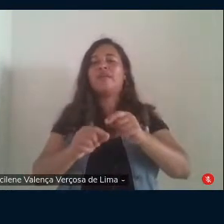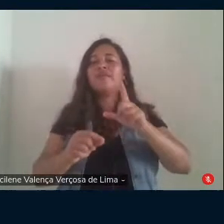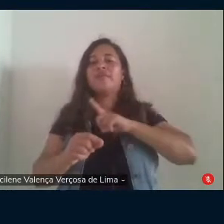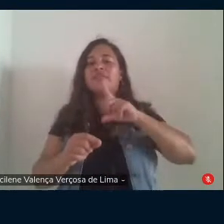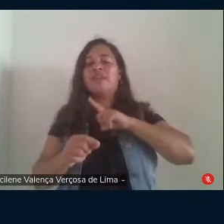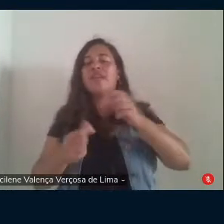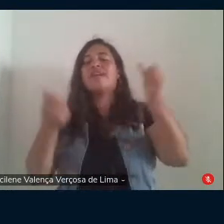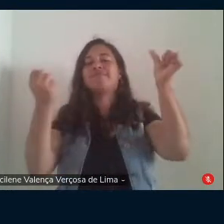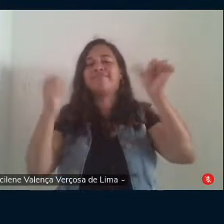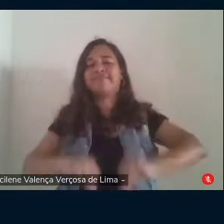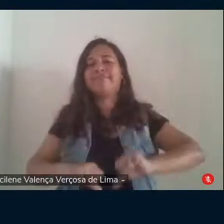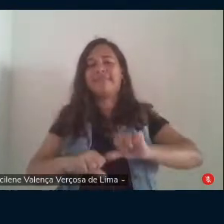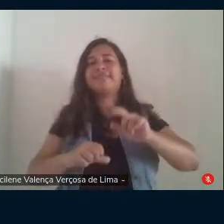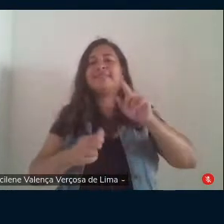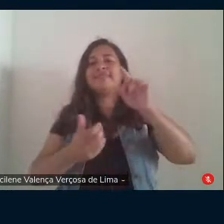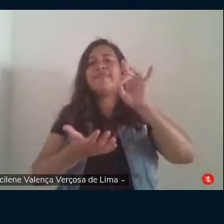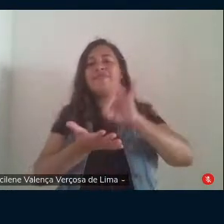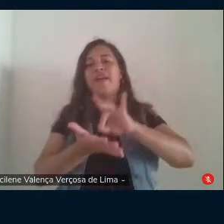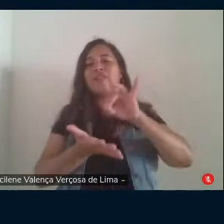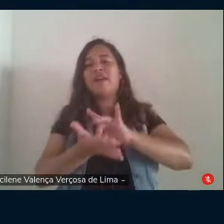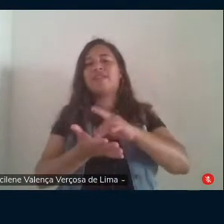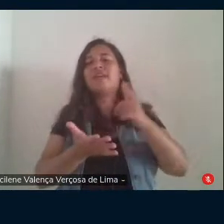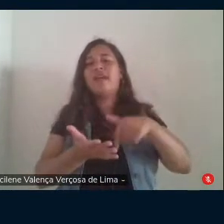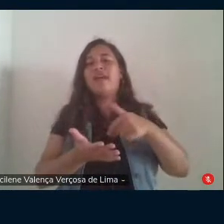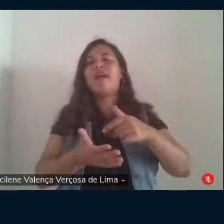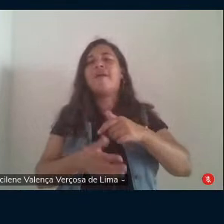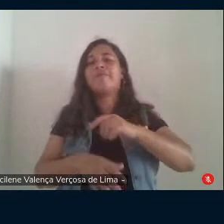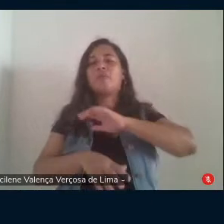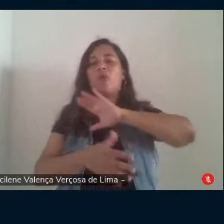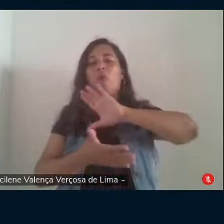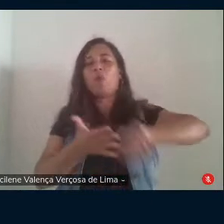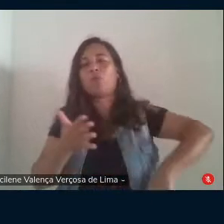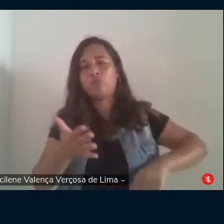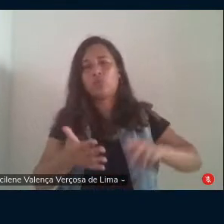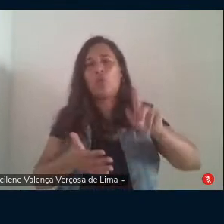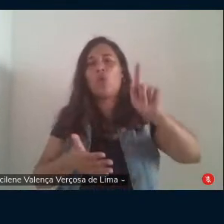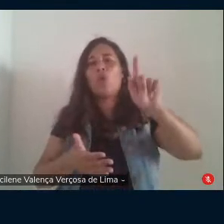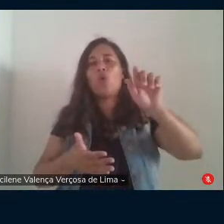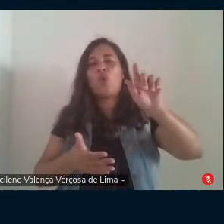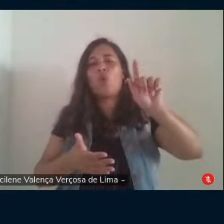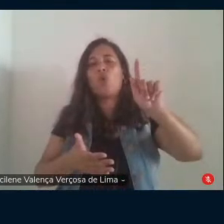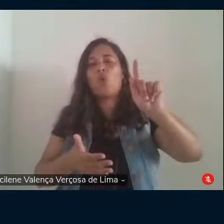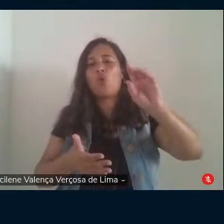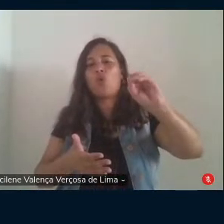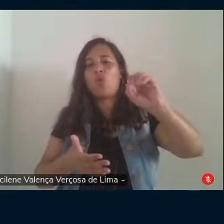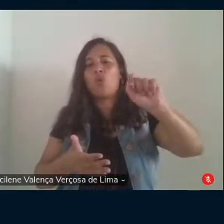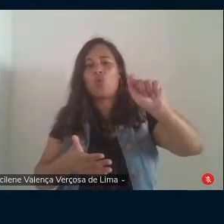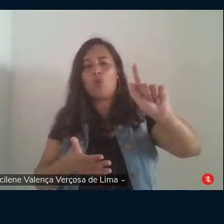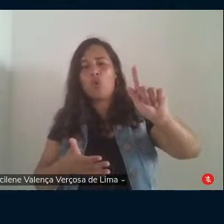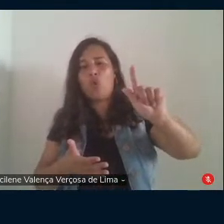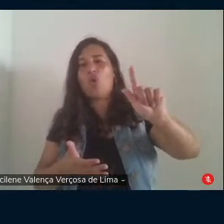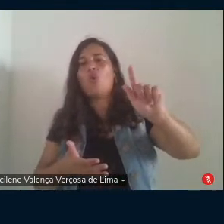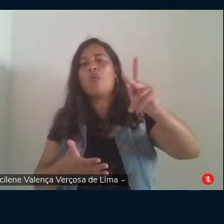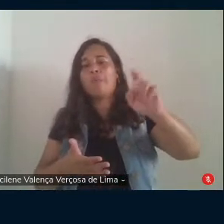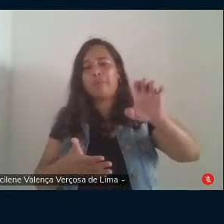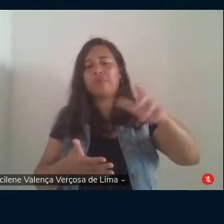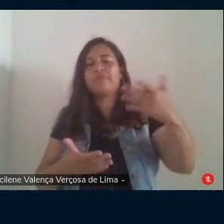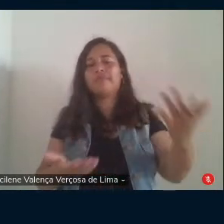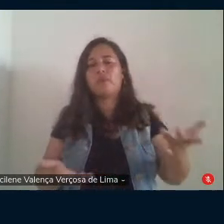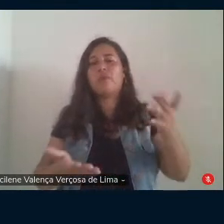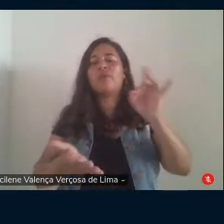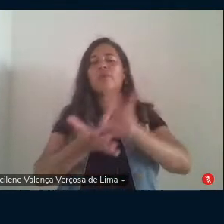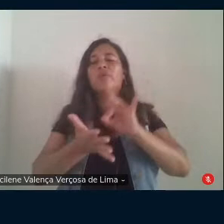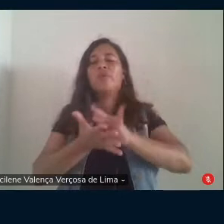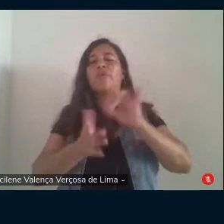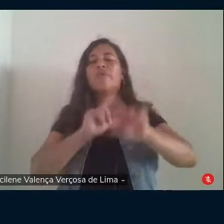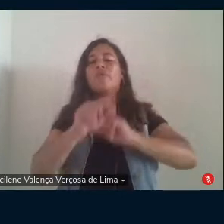crise trata-se de um golpe escancarado a notícia para não carecer de exatidão deveria